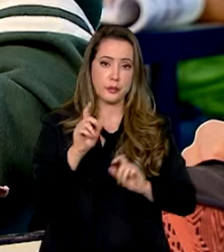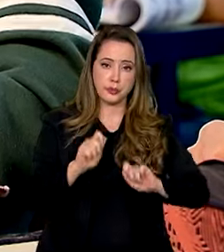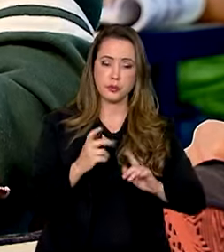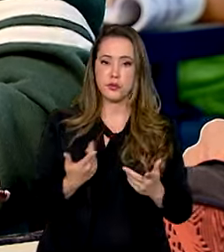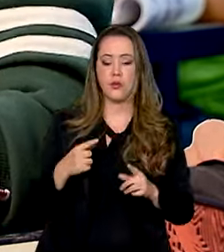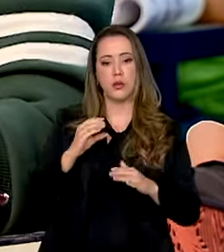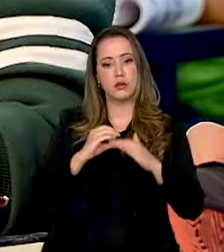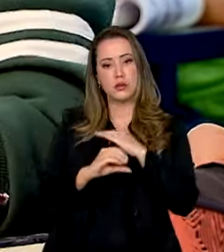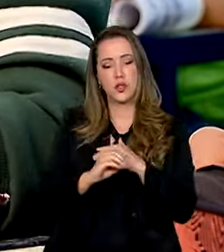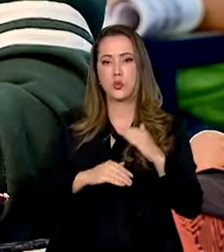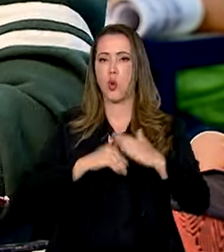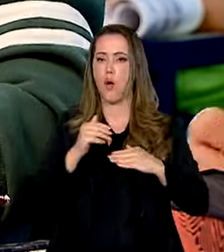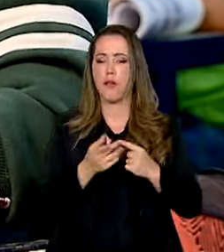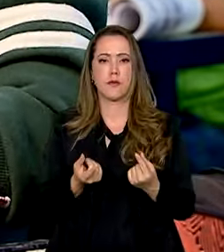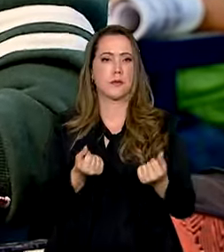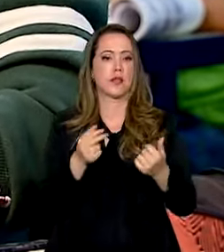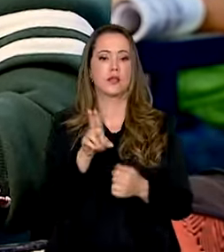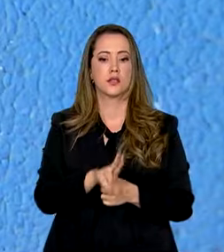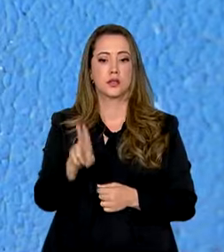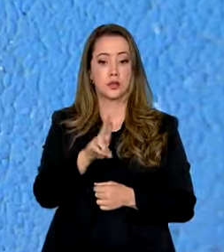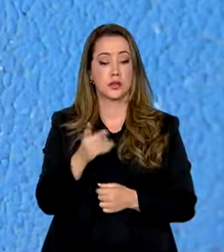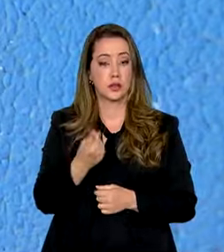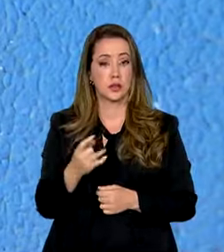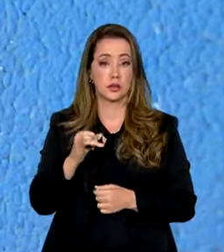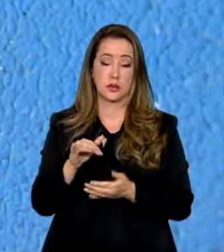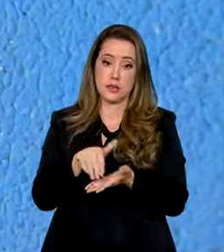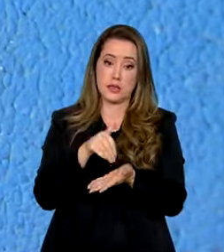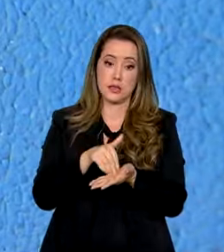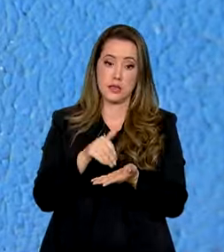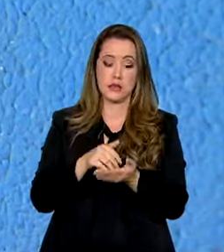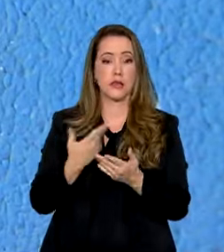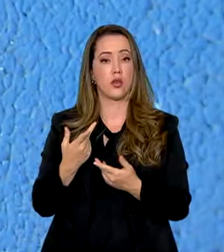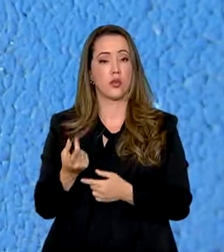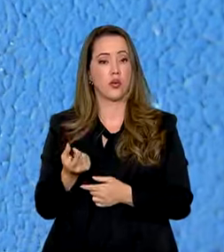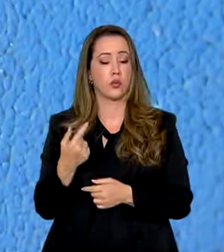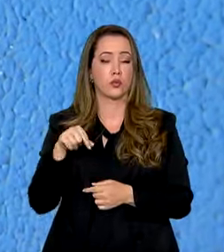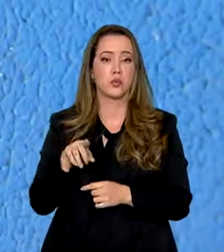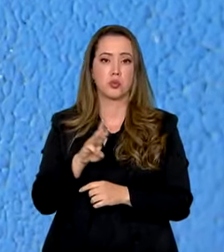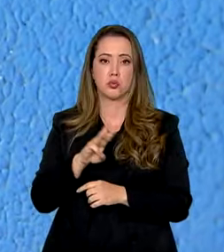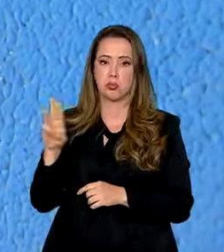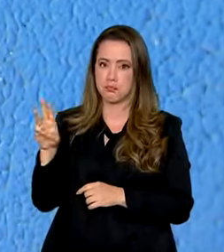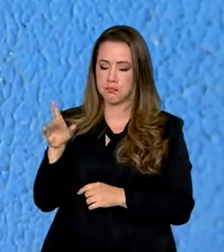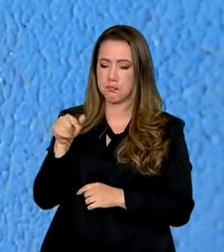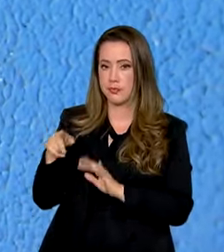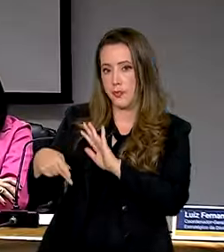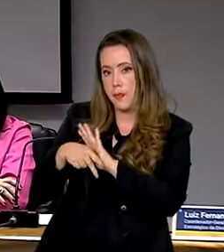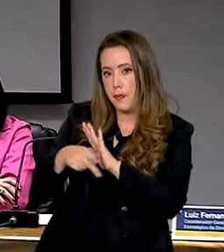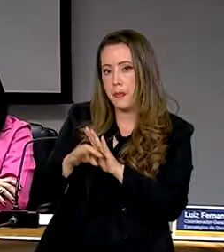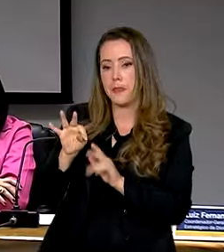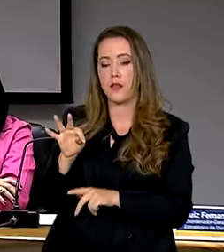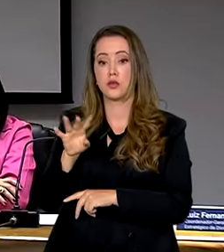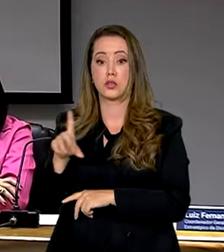realizar um investimento de qualquer valor na modalidade e se cadastrar na promoção na página do Tesouro Direto na internet.